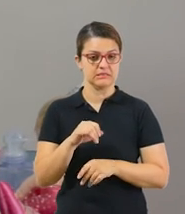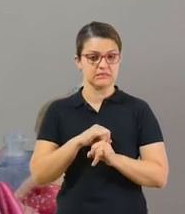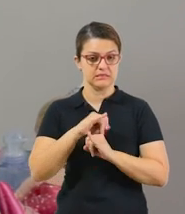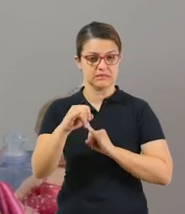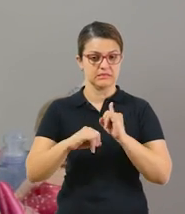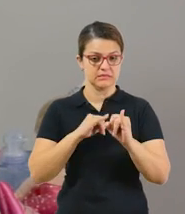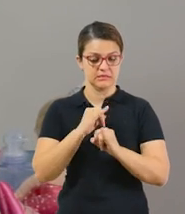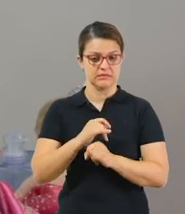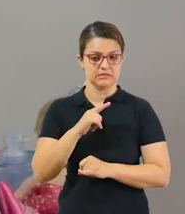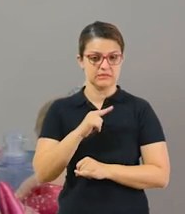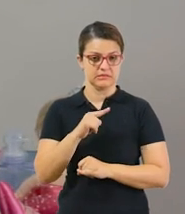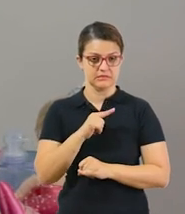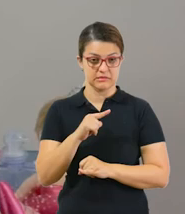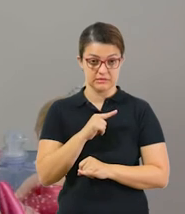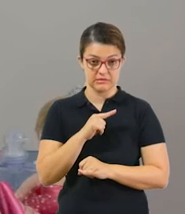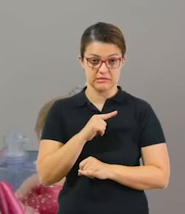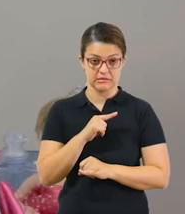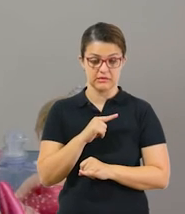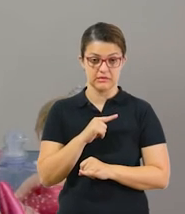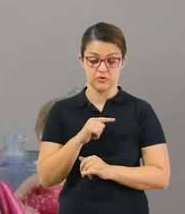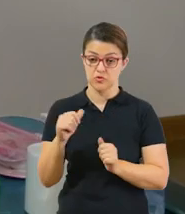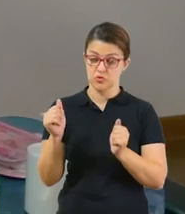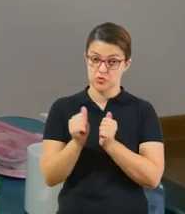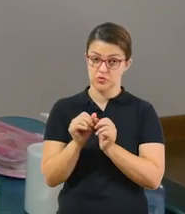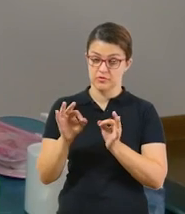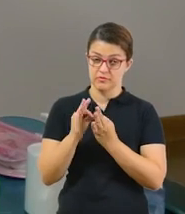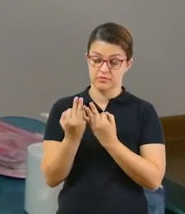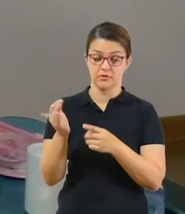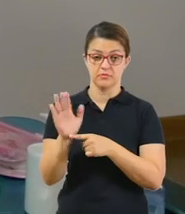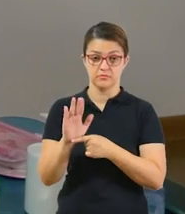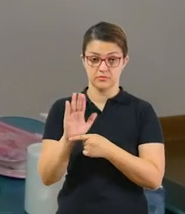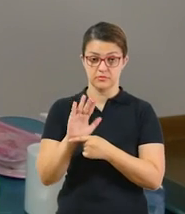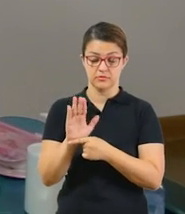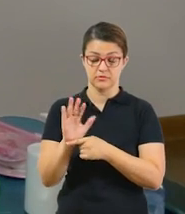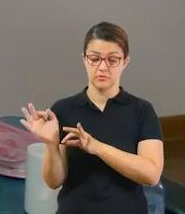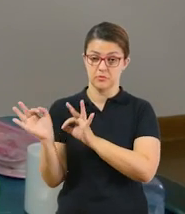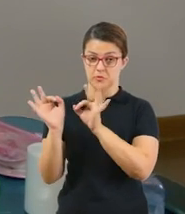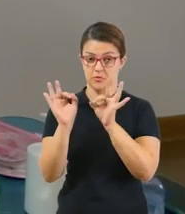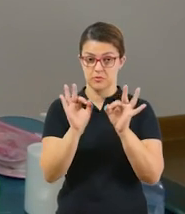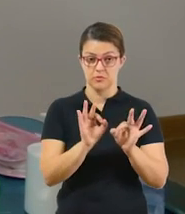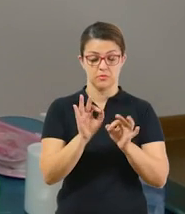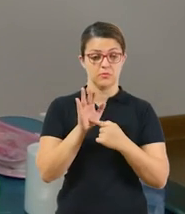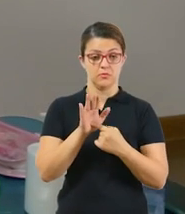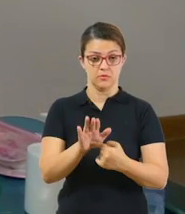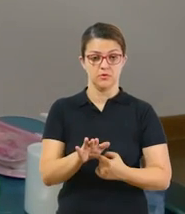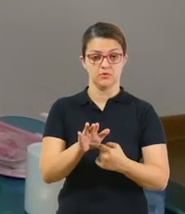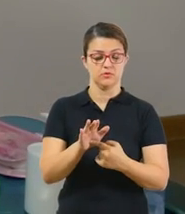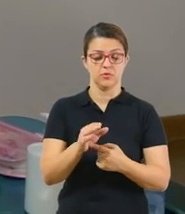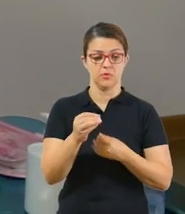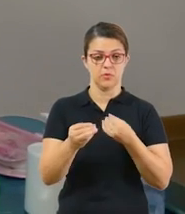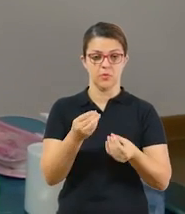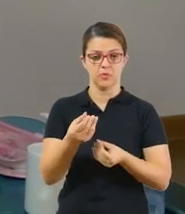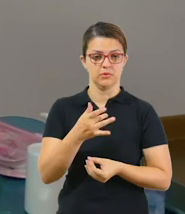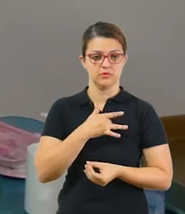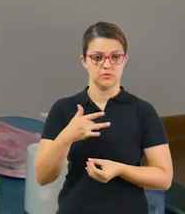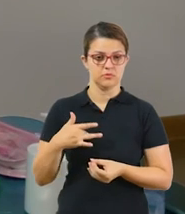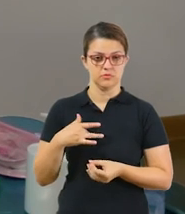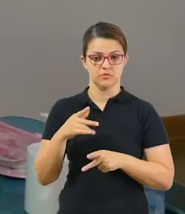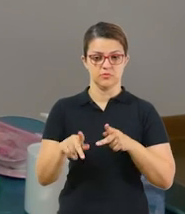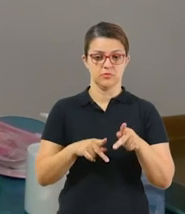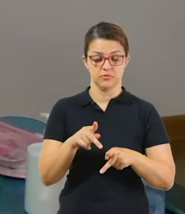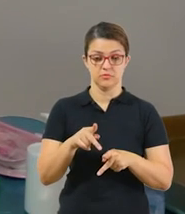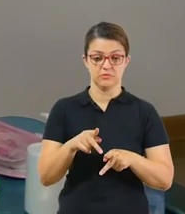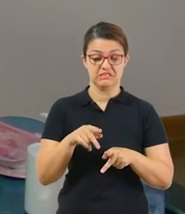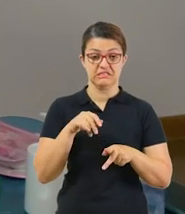em casa, assista esse vídeo com a sua família. Esse vídeo, ele fala sobre a saúde da população. Ou seja, quando